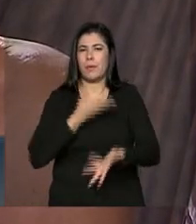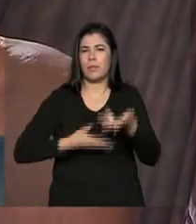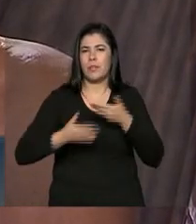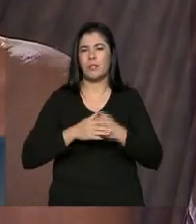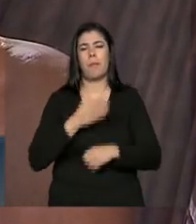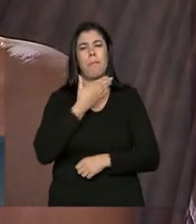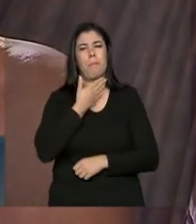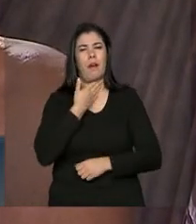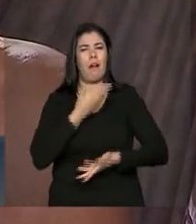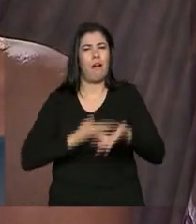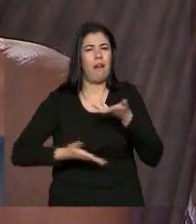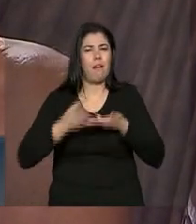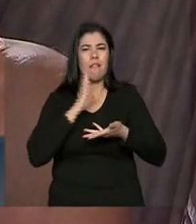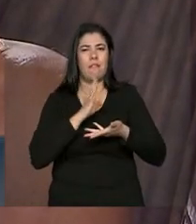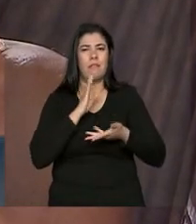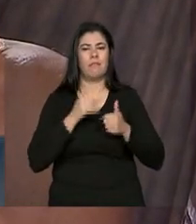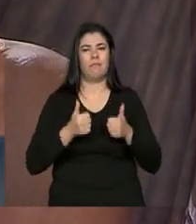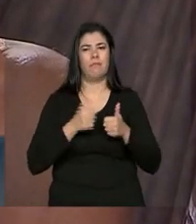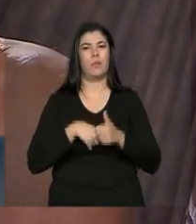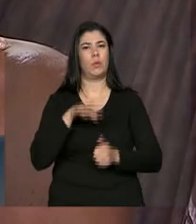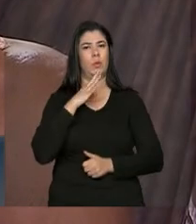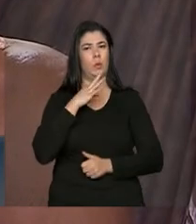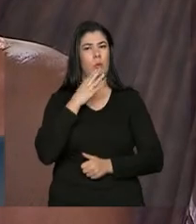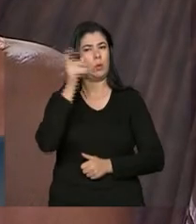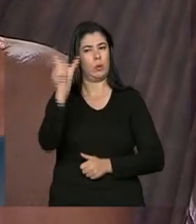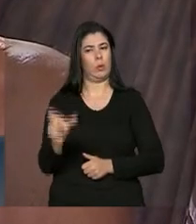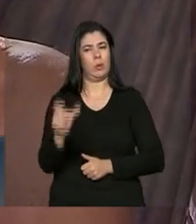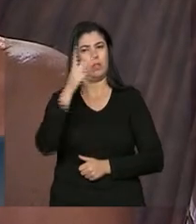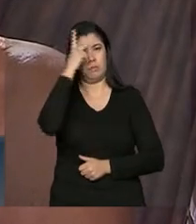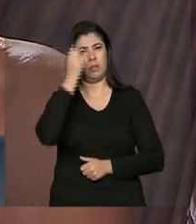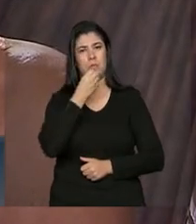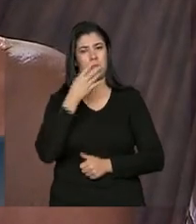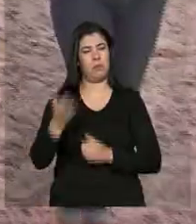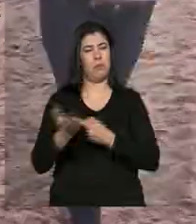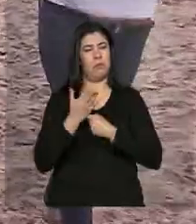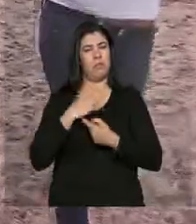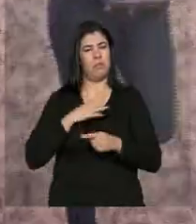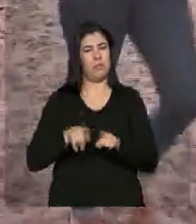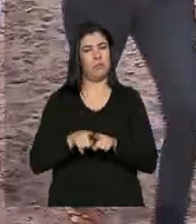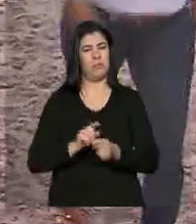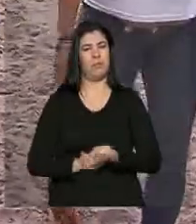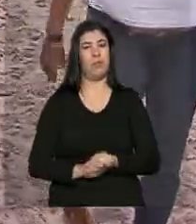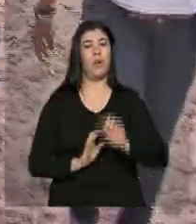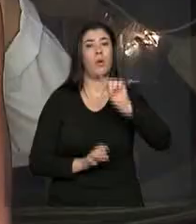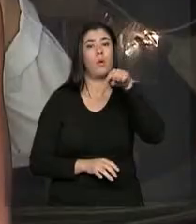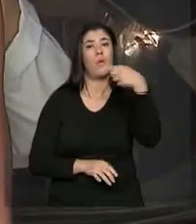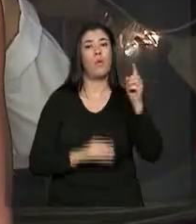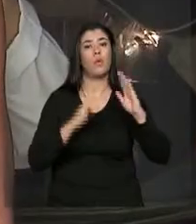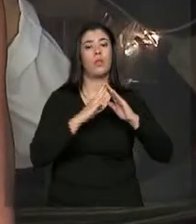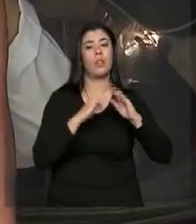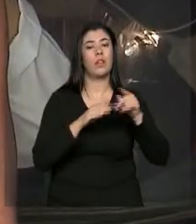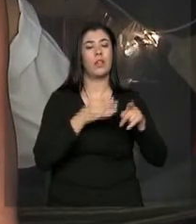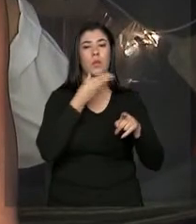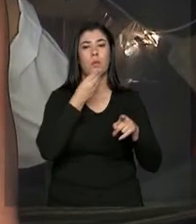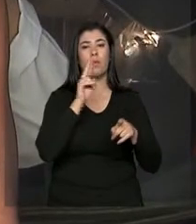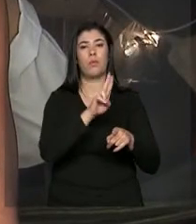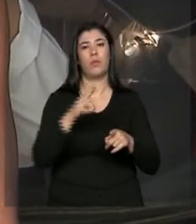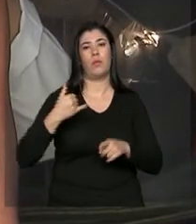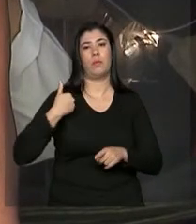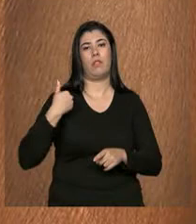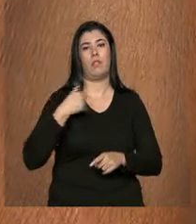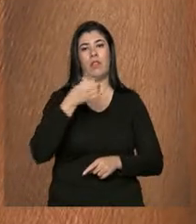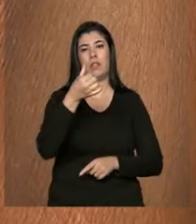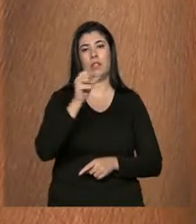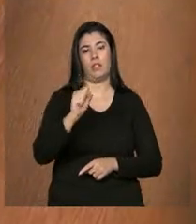conversa muito boa, legal. A gente conhece que as pessoas dessem vontade de ajudar a gente. O próximo a ser atendido é esse senhor de 60